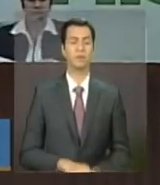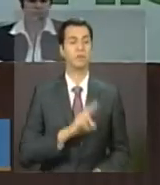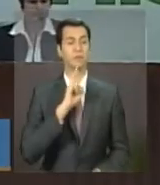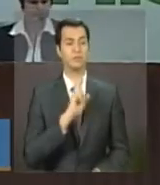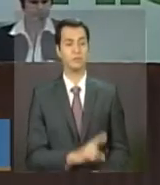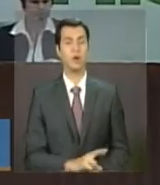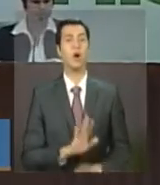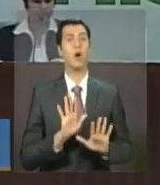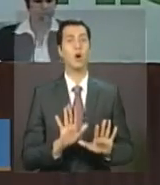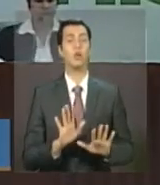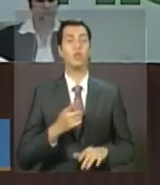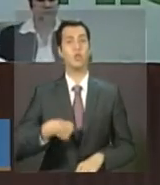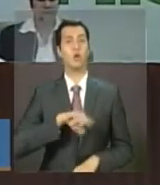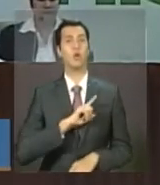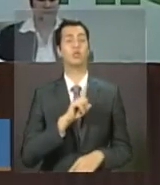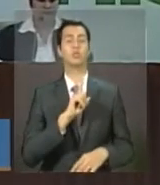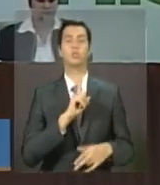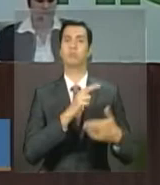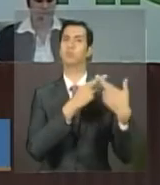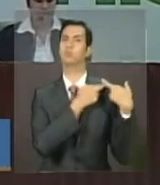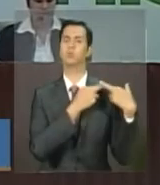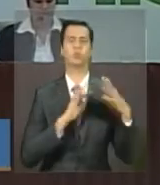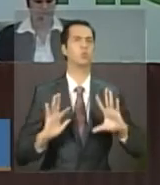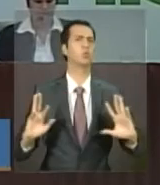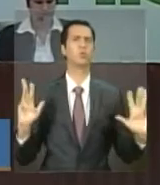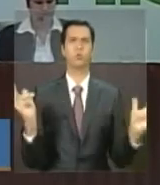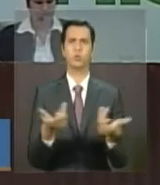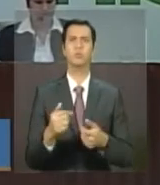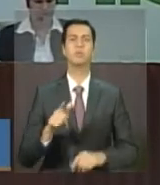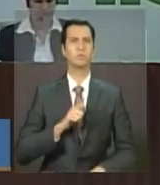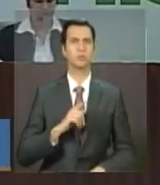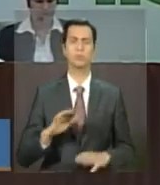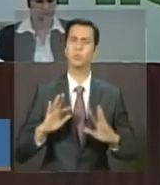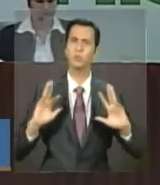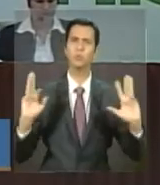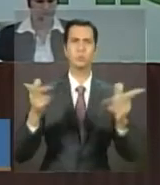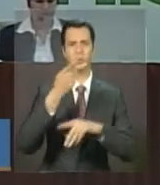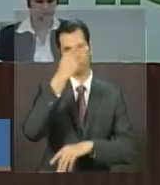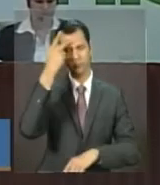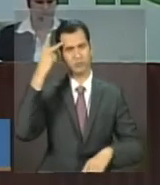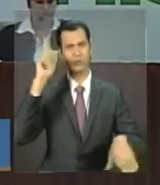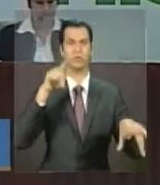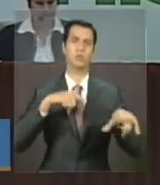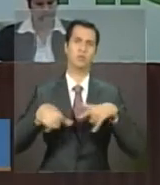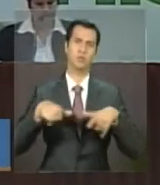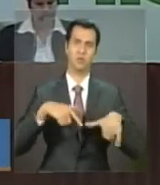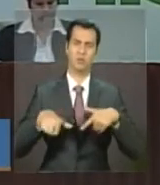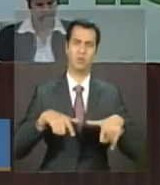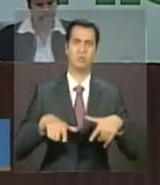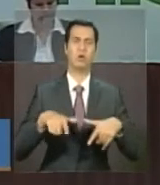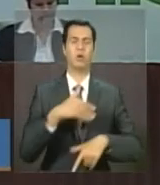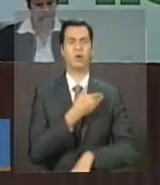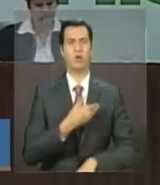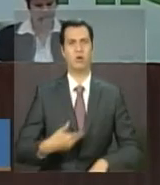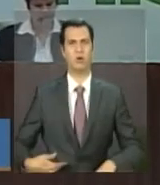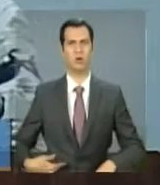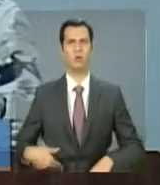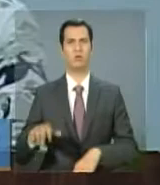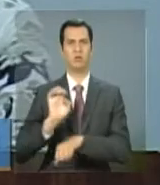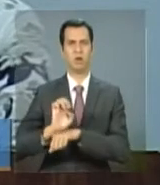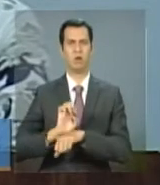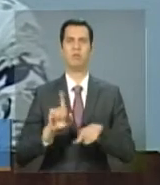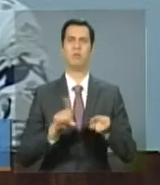Como eu tinha dito, tem uma ação fundamental dos gestores estaduais e municipais, que é fortalecer o cadastro único.